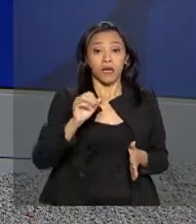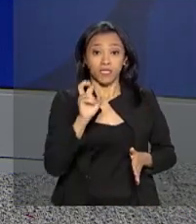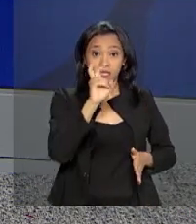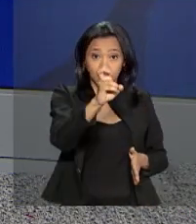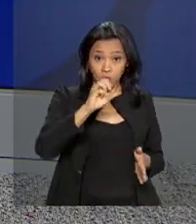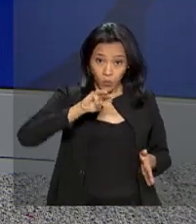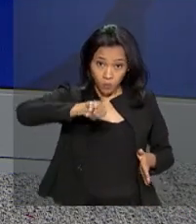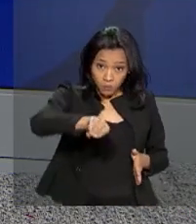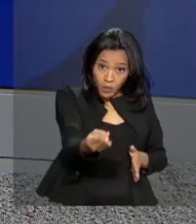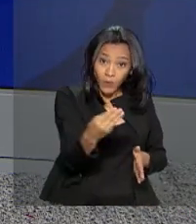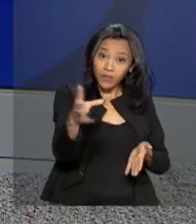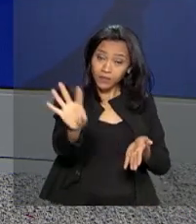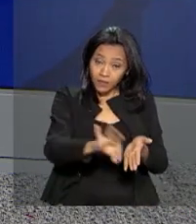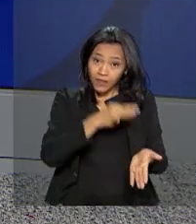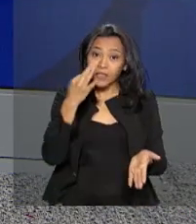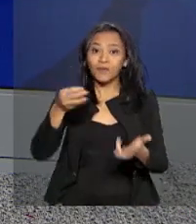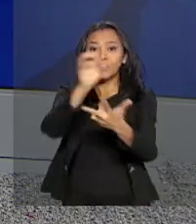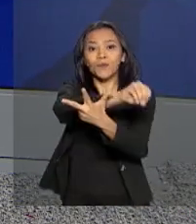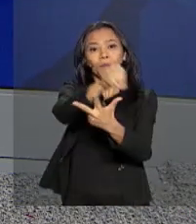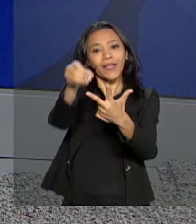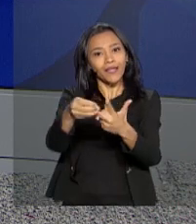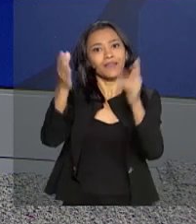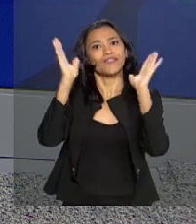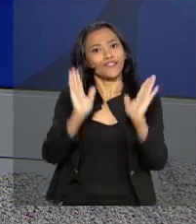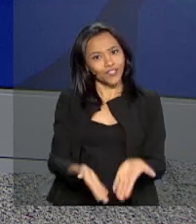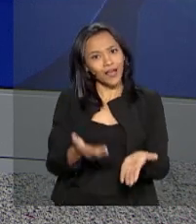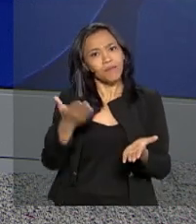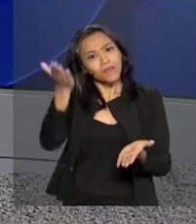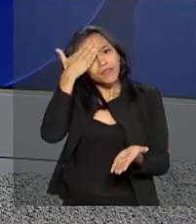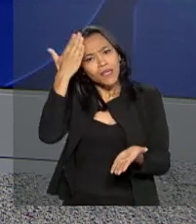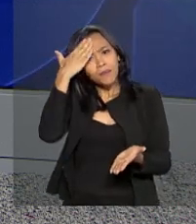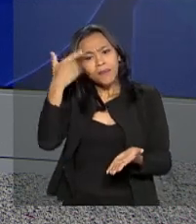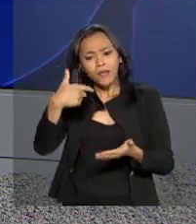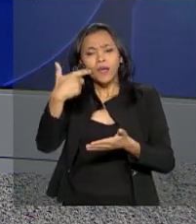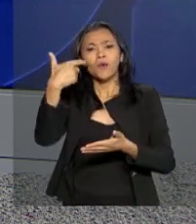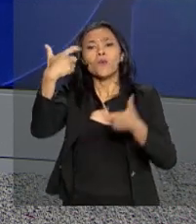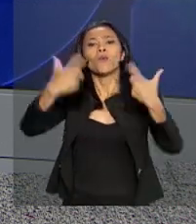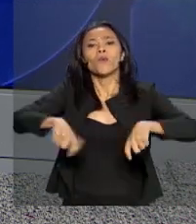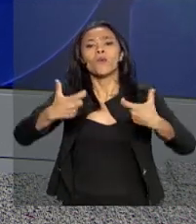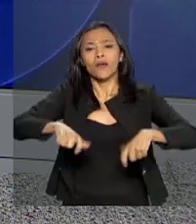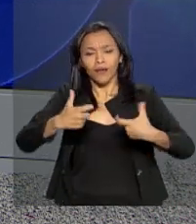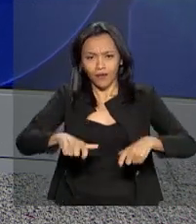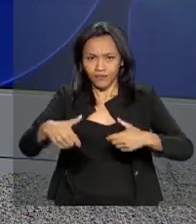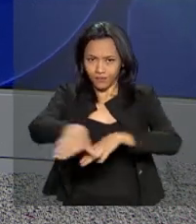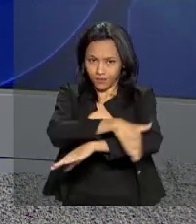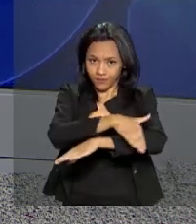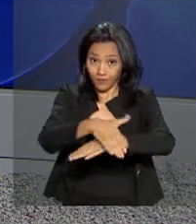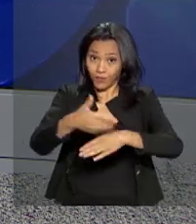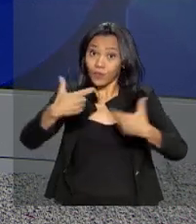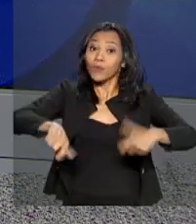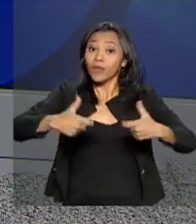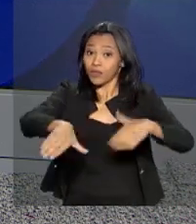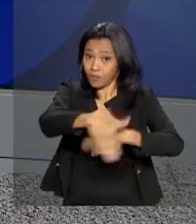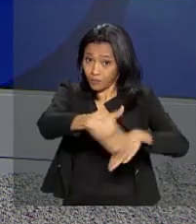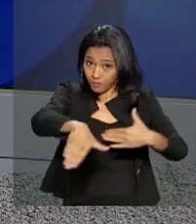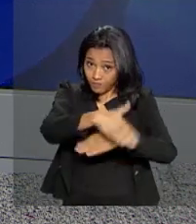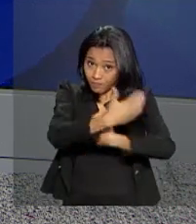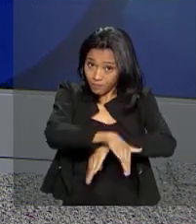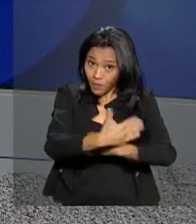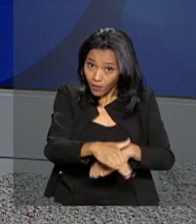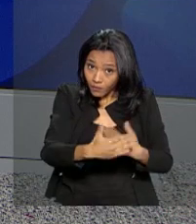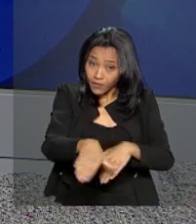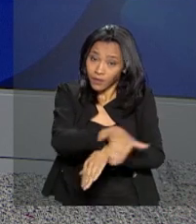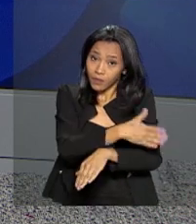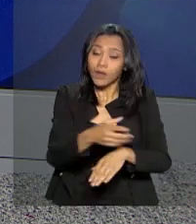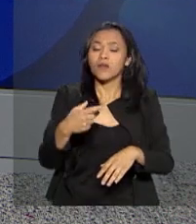inscritos no Exame Nacional do Ensino Médio já podem checar o local de provas. O cartão de confirmação do Enem 2018 deve ser